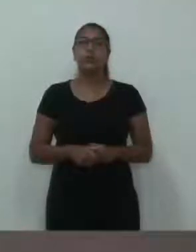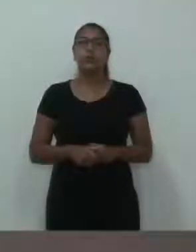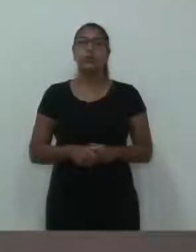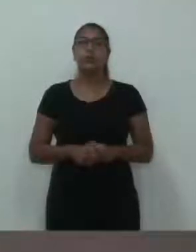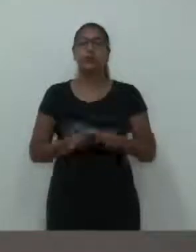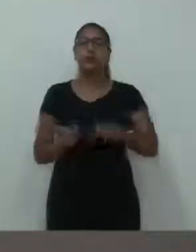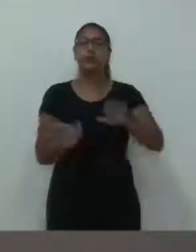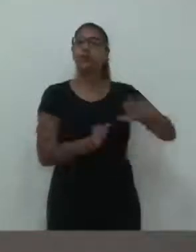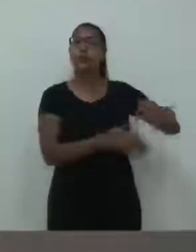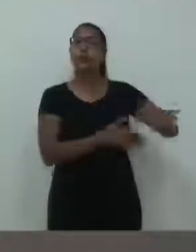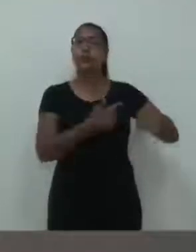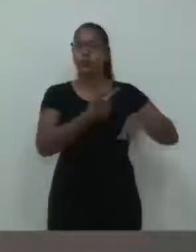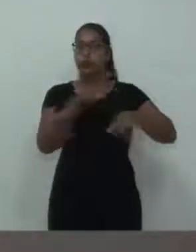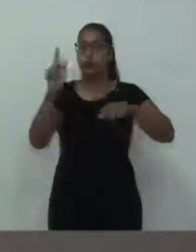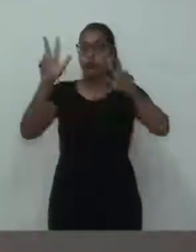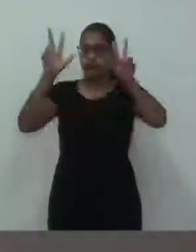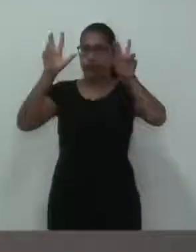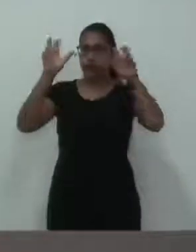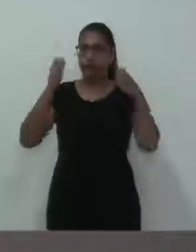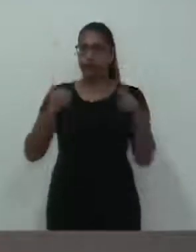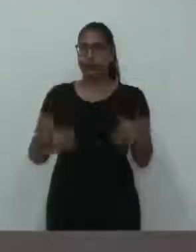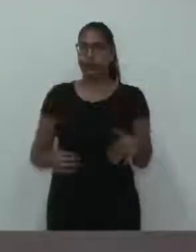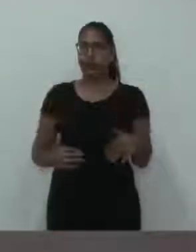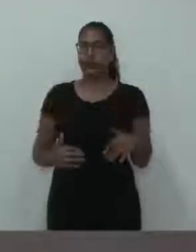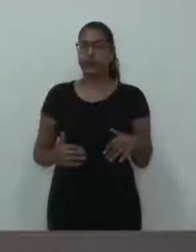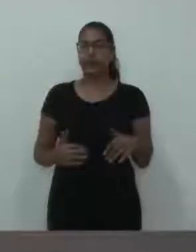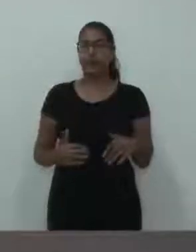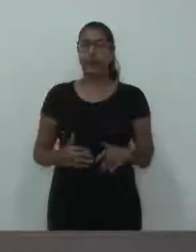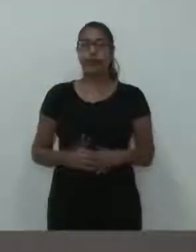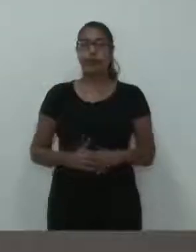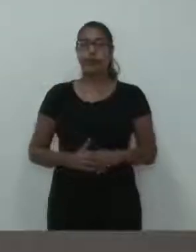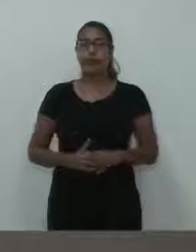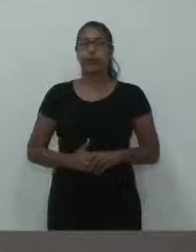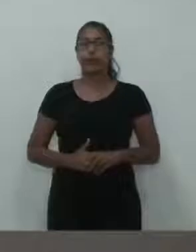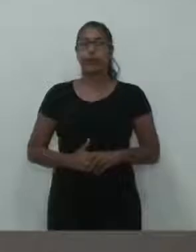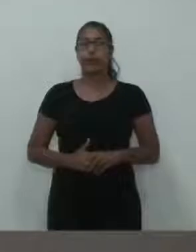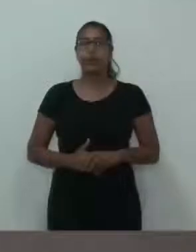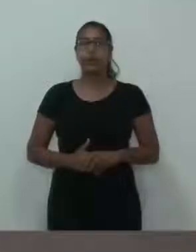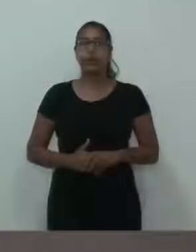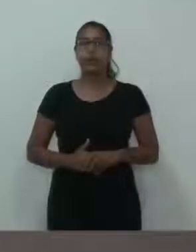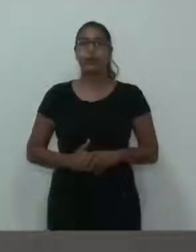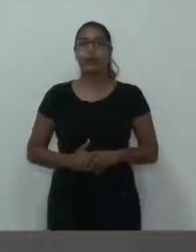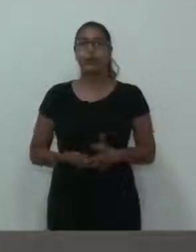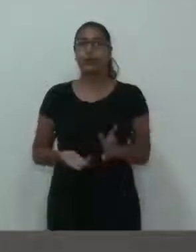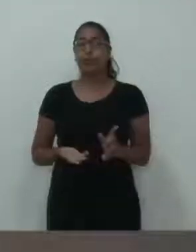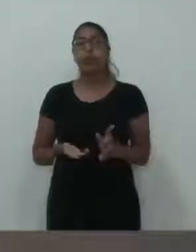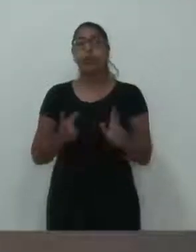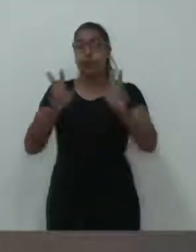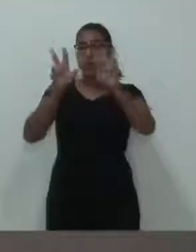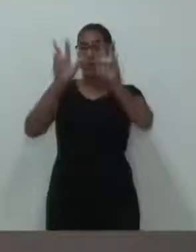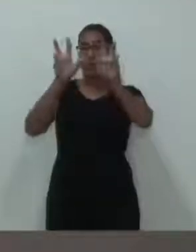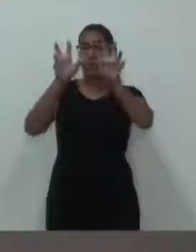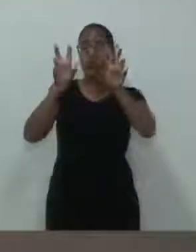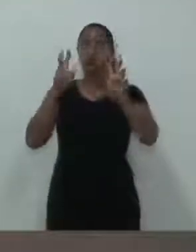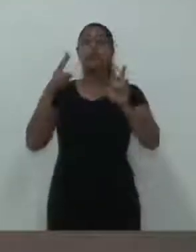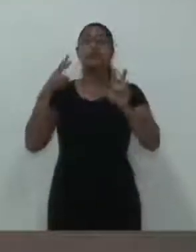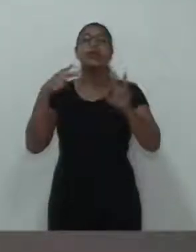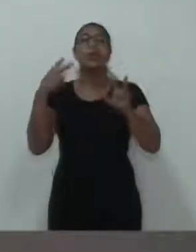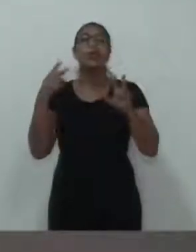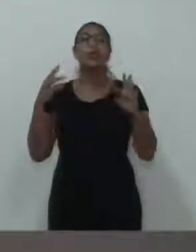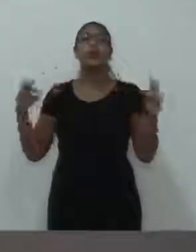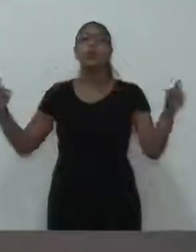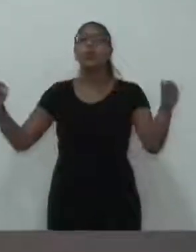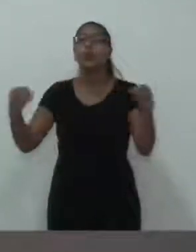O outro tema é um tema que todos os vereadores, a